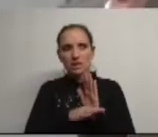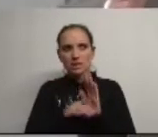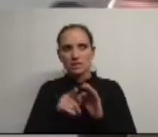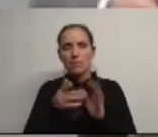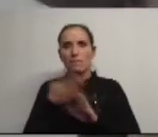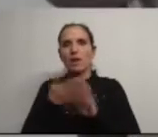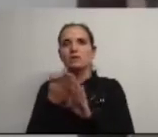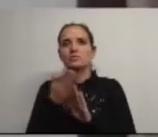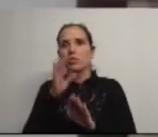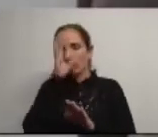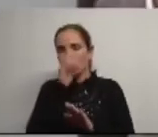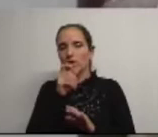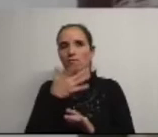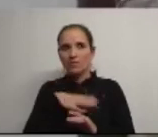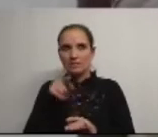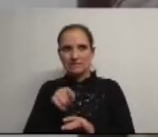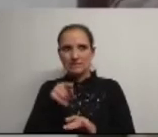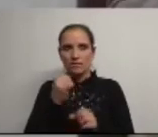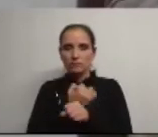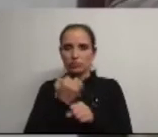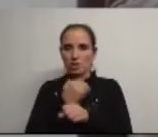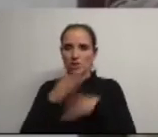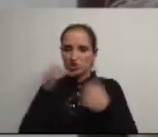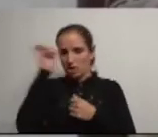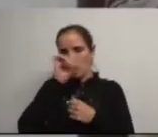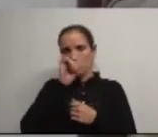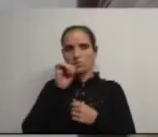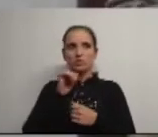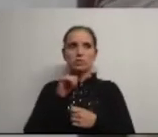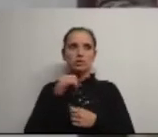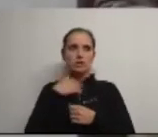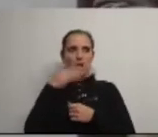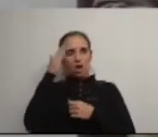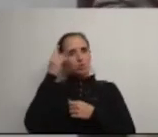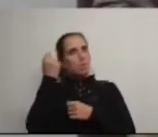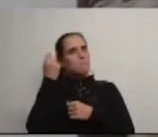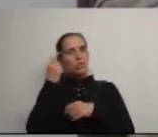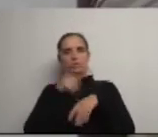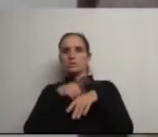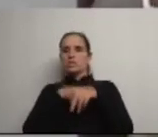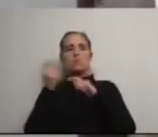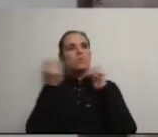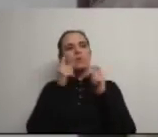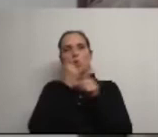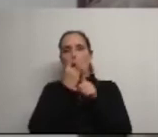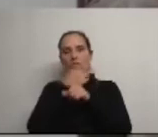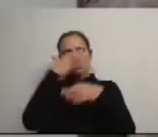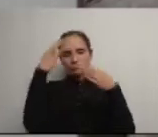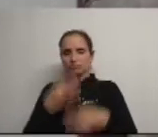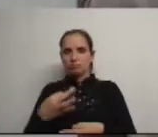pressa o governo quer que isto entre em funcionamento em janeiro acho muito pouco tempo de debate para uma questão tão séria